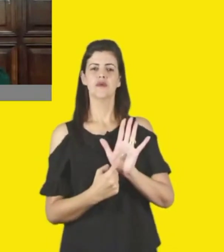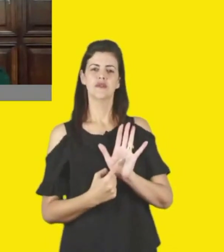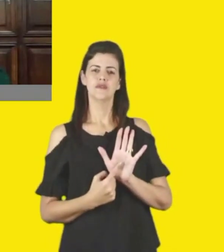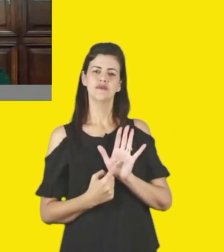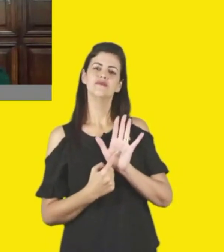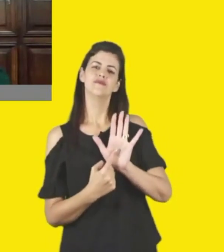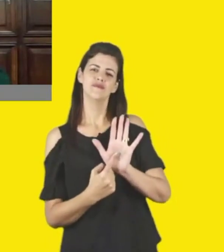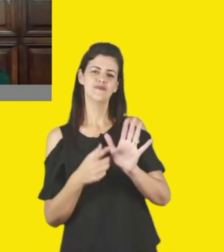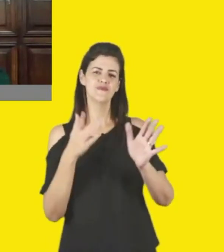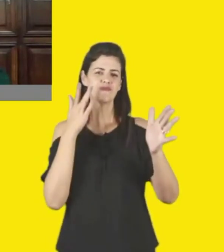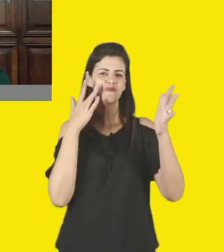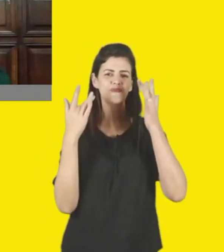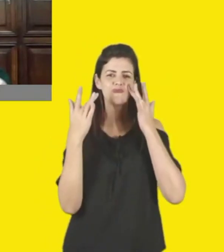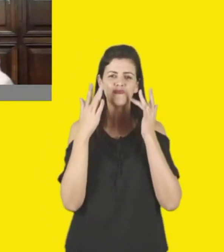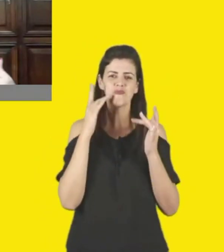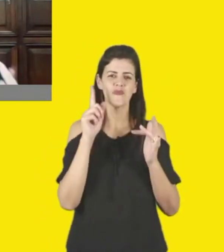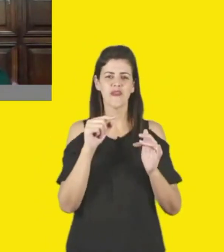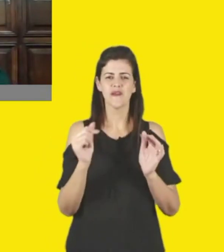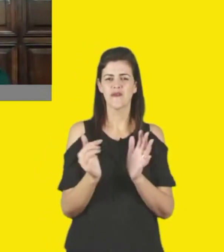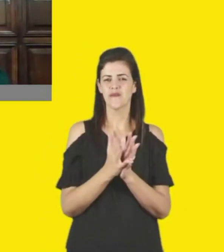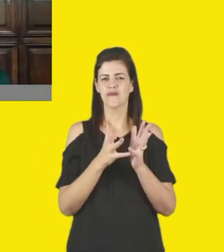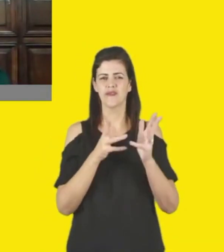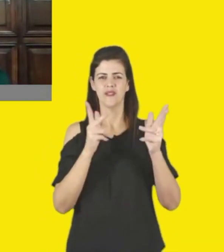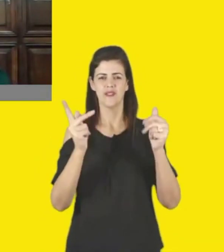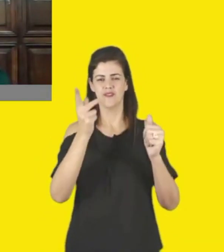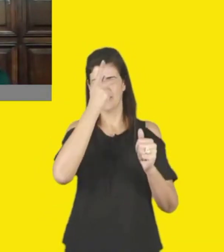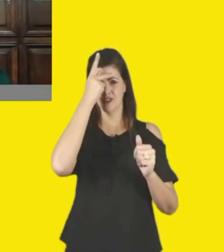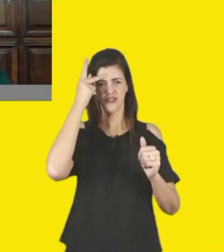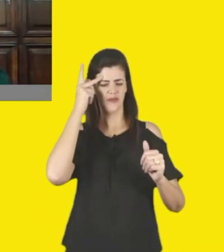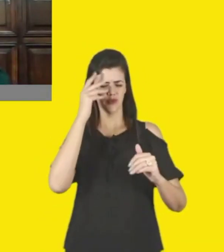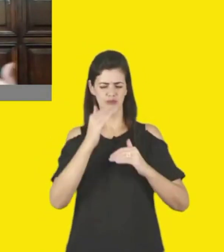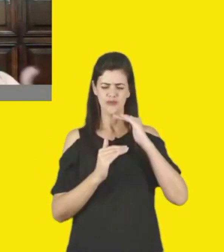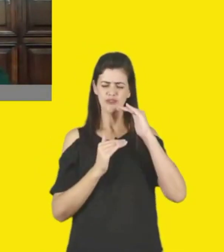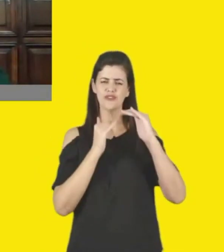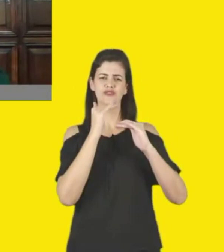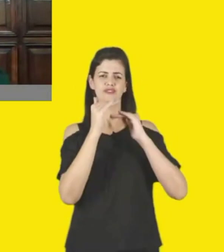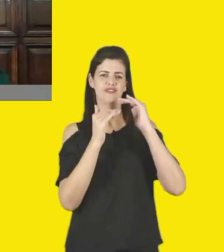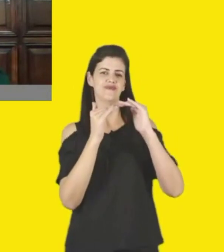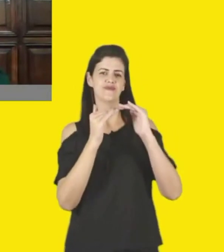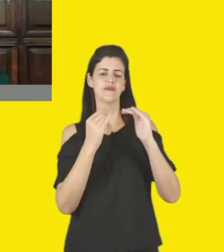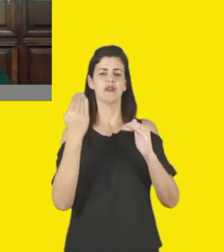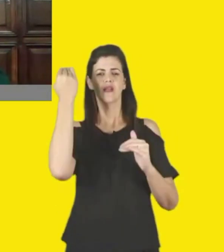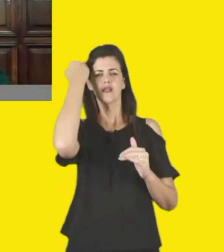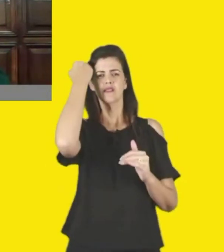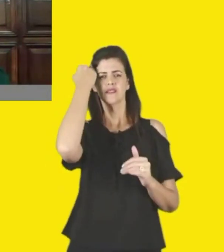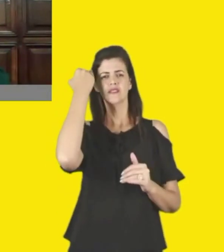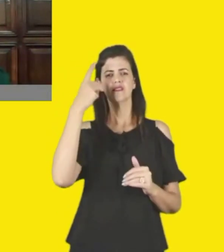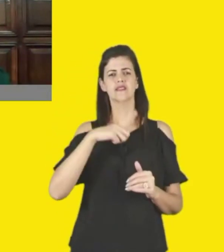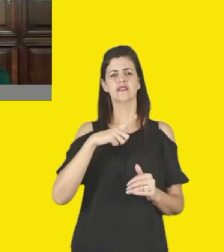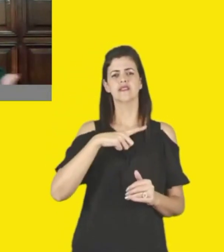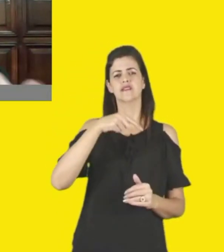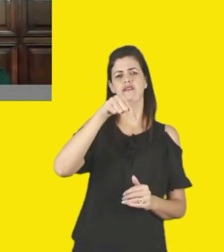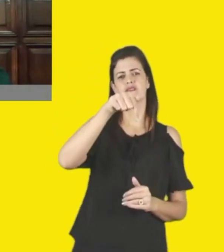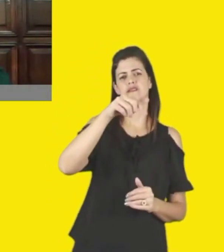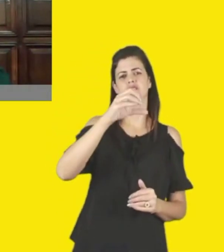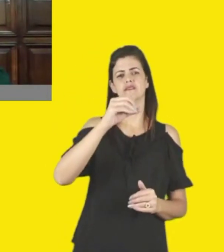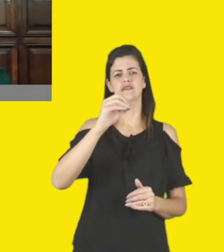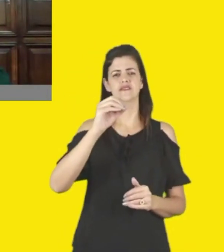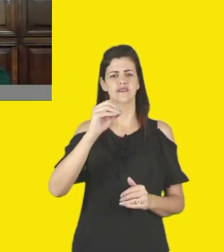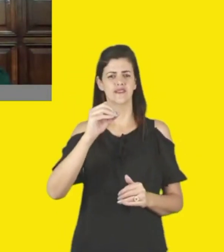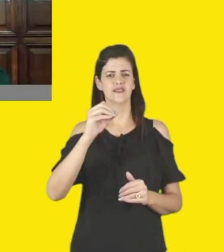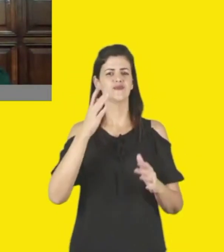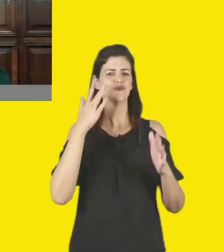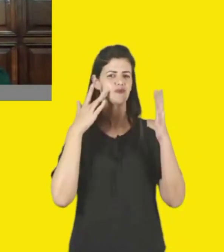eu acho que um programa que está falando de 700 atrações em 123 cidades, mais de 80